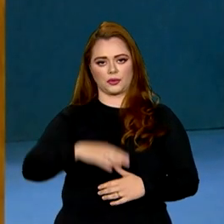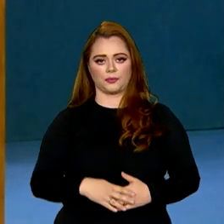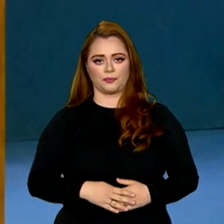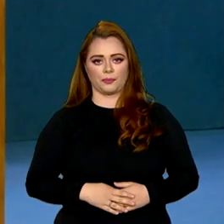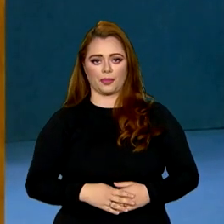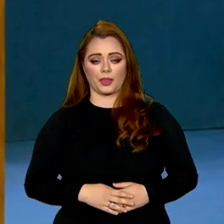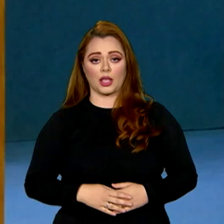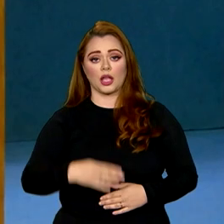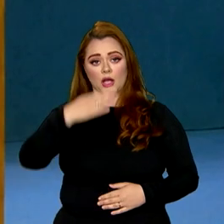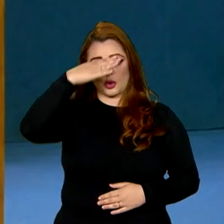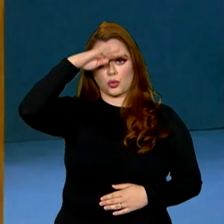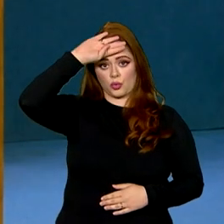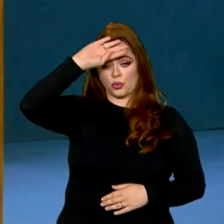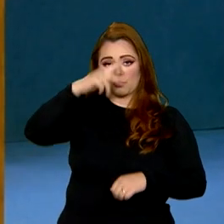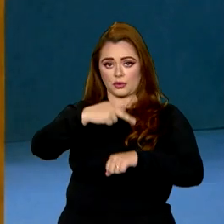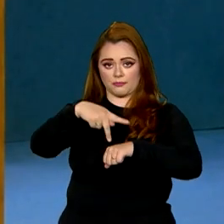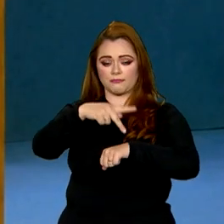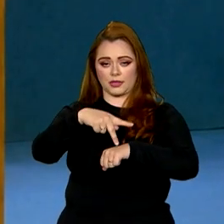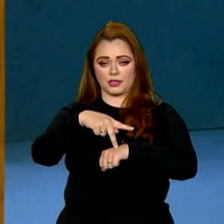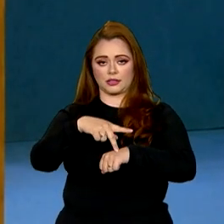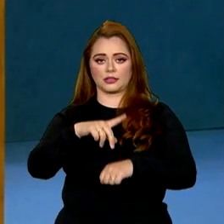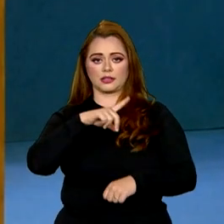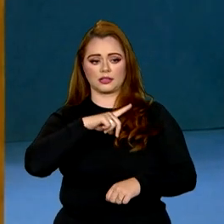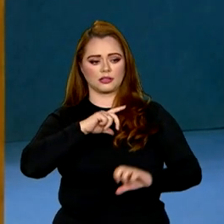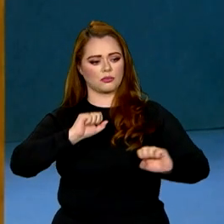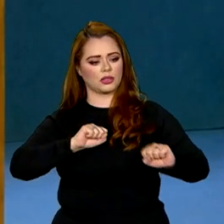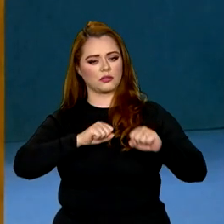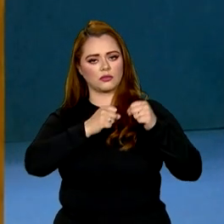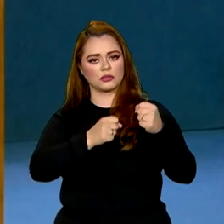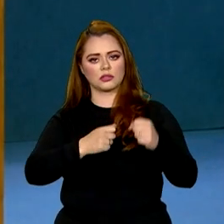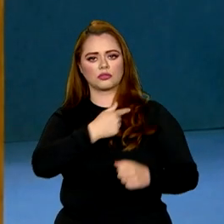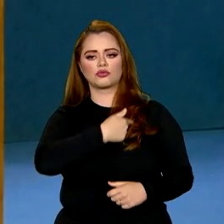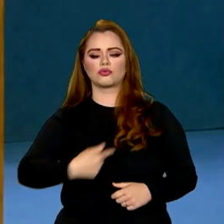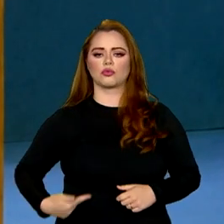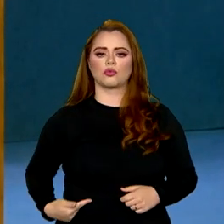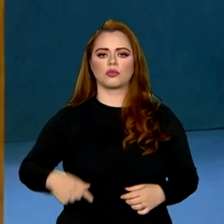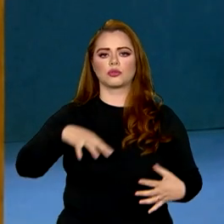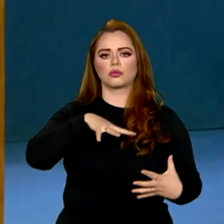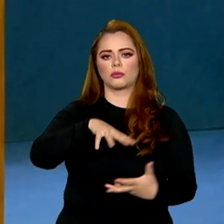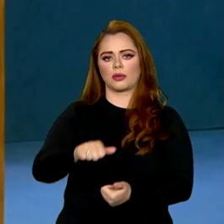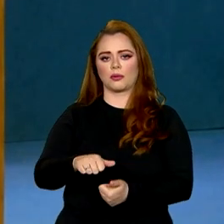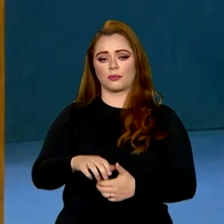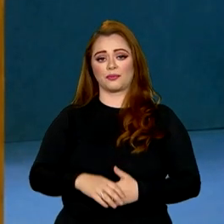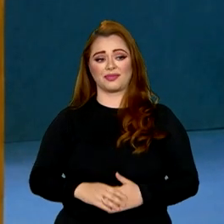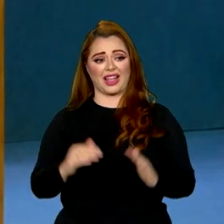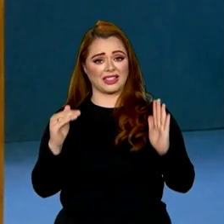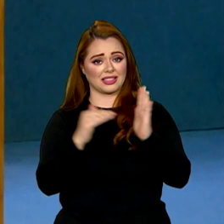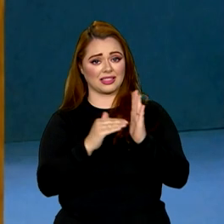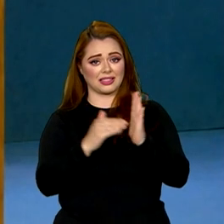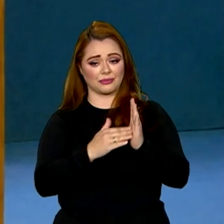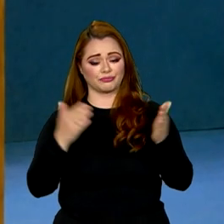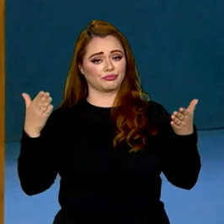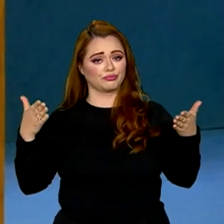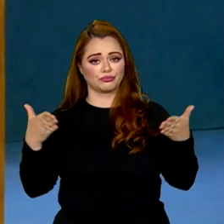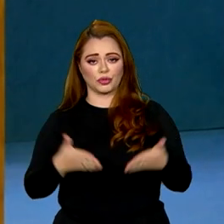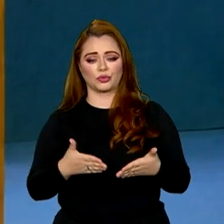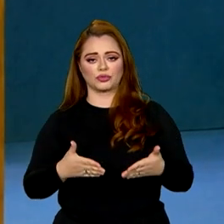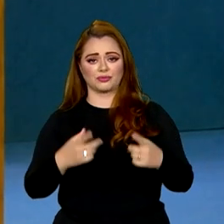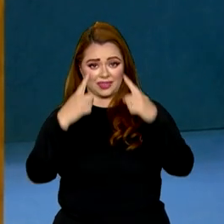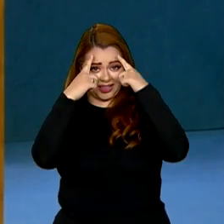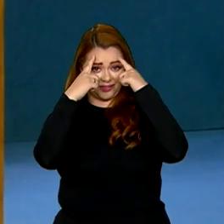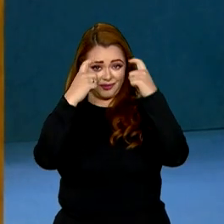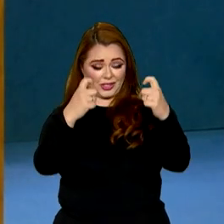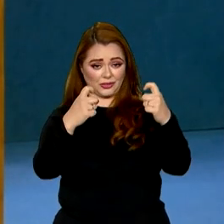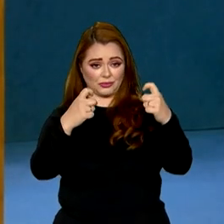defensora de uma governança global mais justa e até hoje é vítima de um embargo econômico